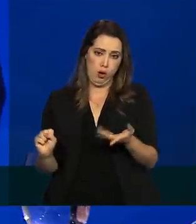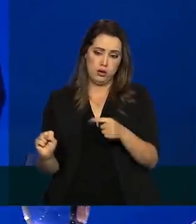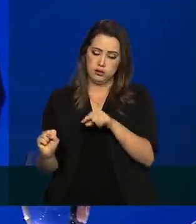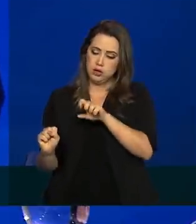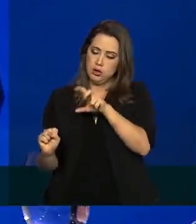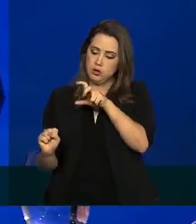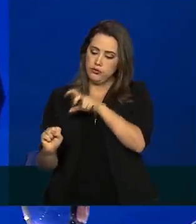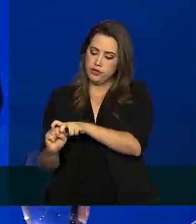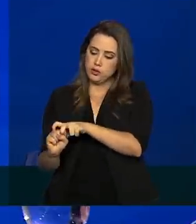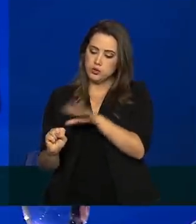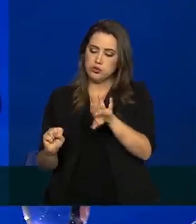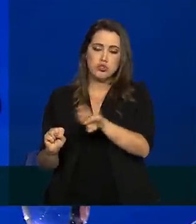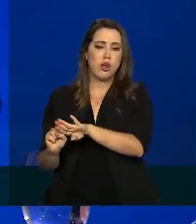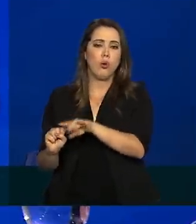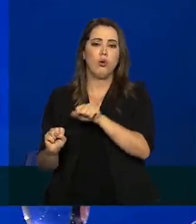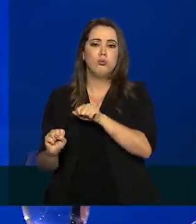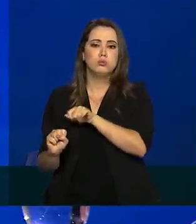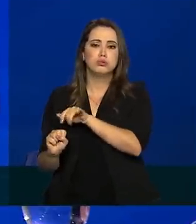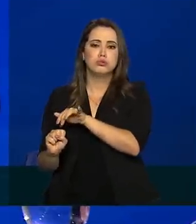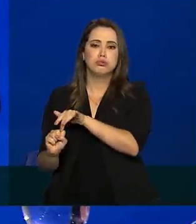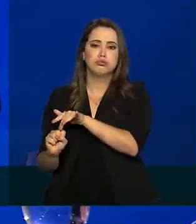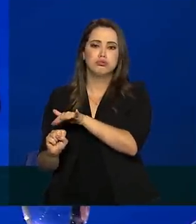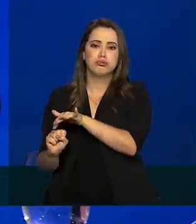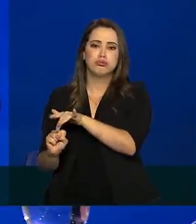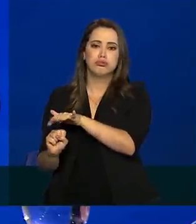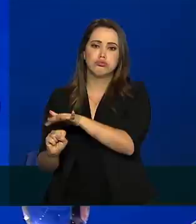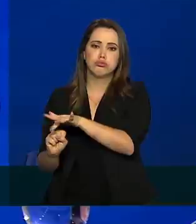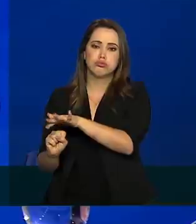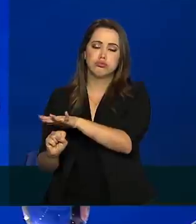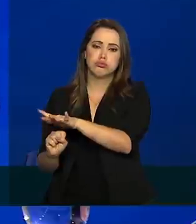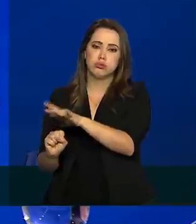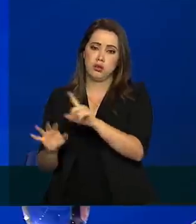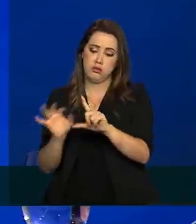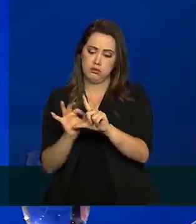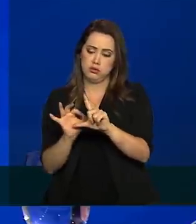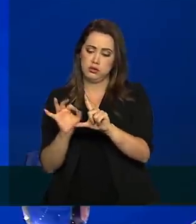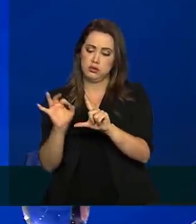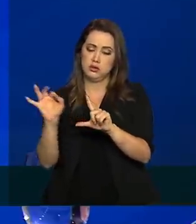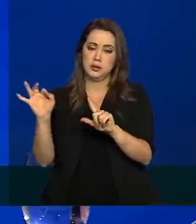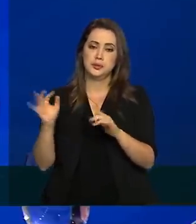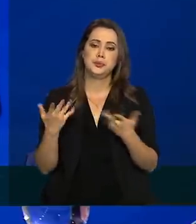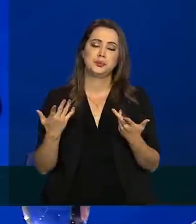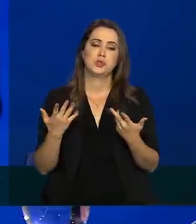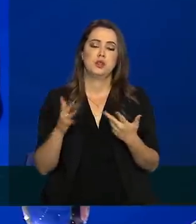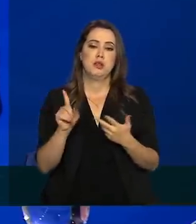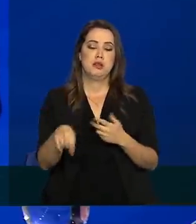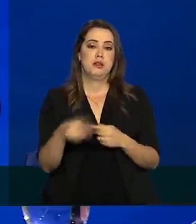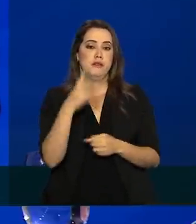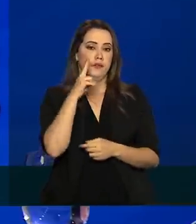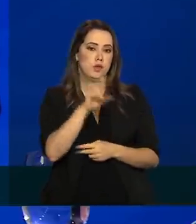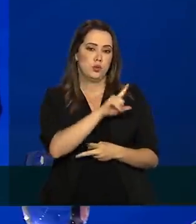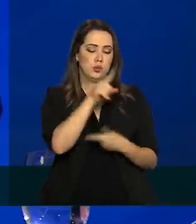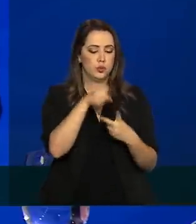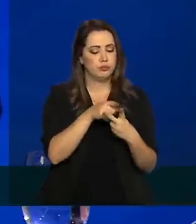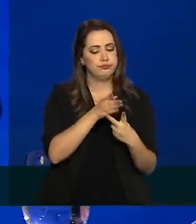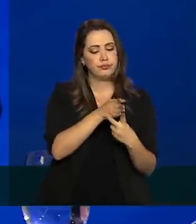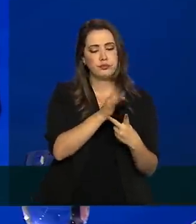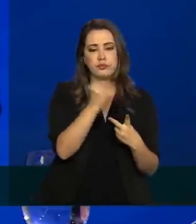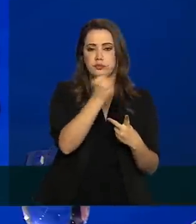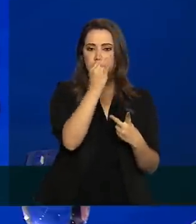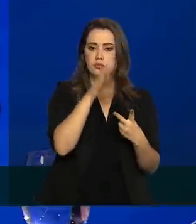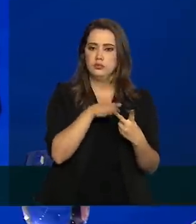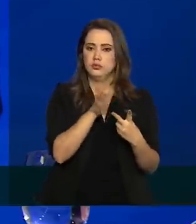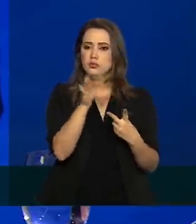uma tendência de crescimento. Essas epidemias virais elas são determinadas basicamente por dois grandes fatores.